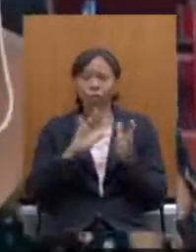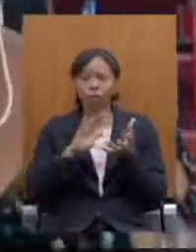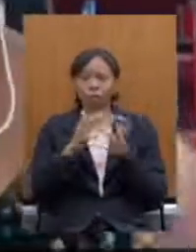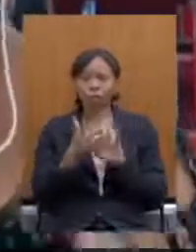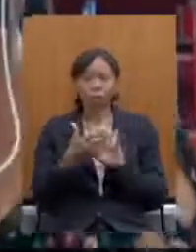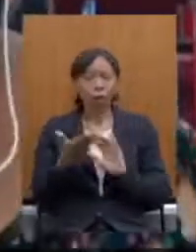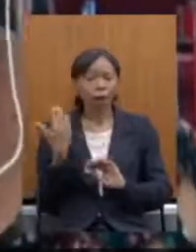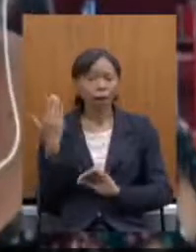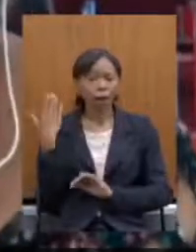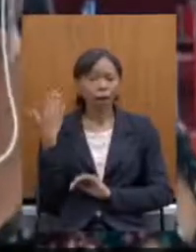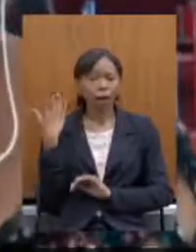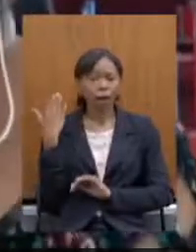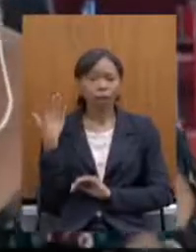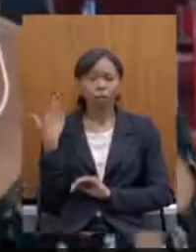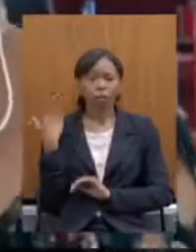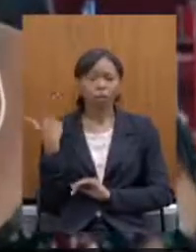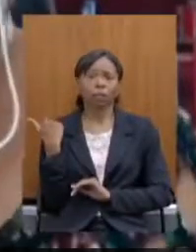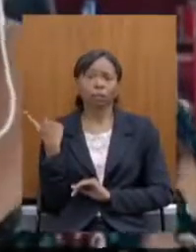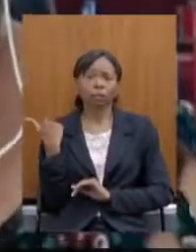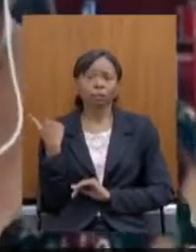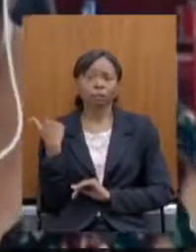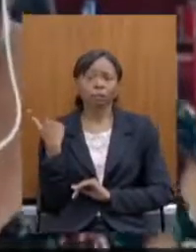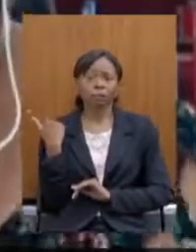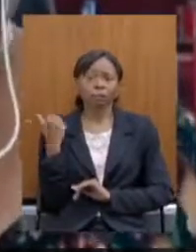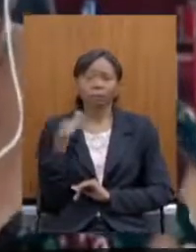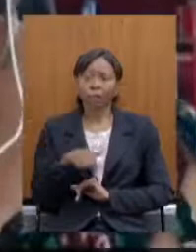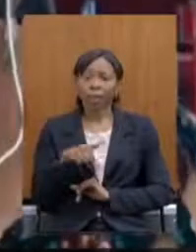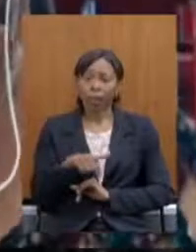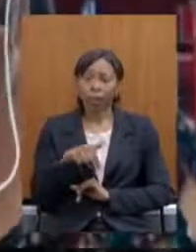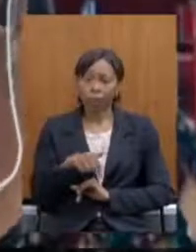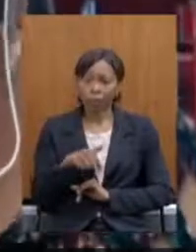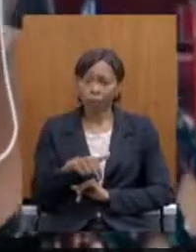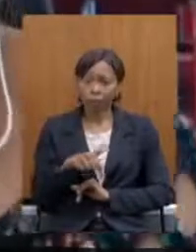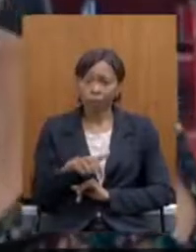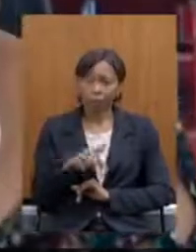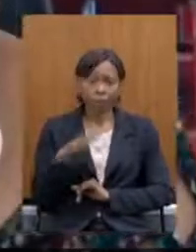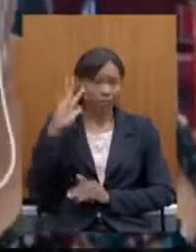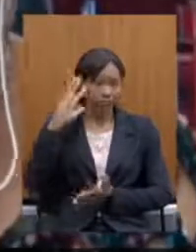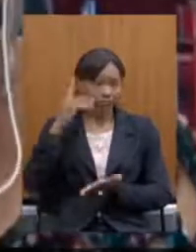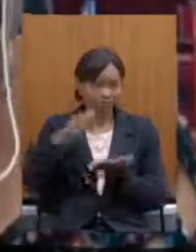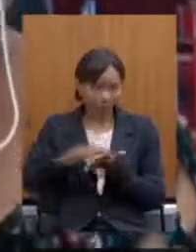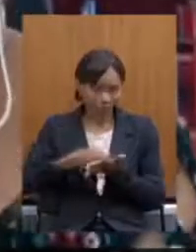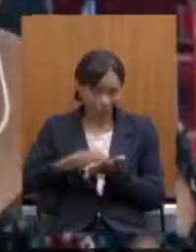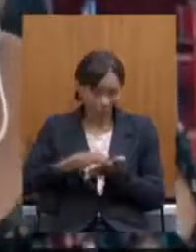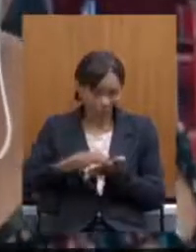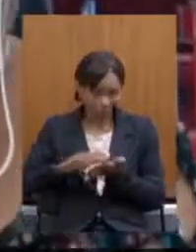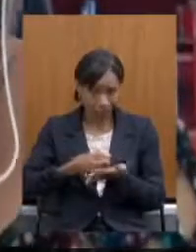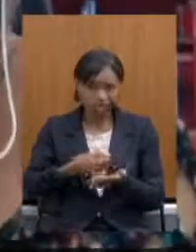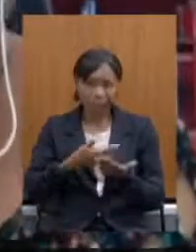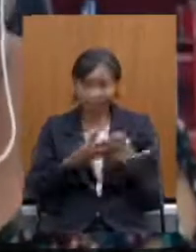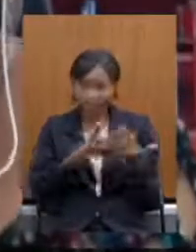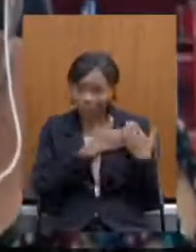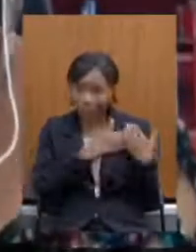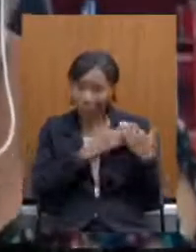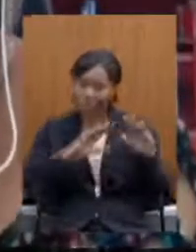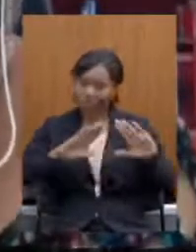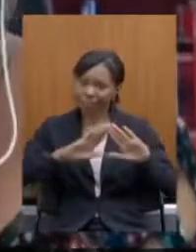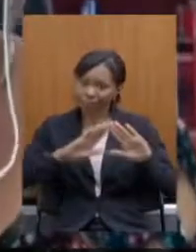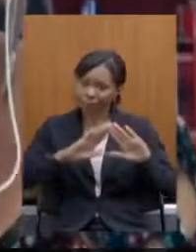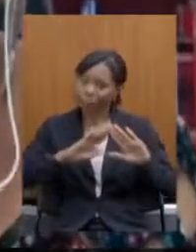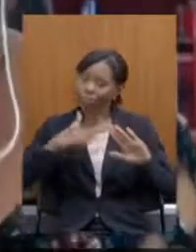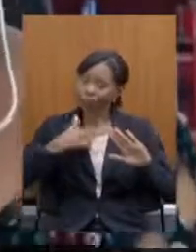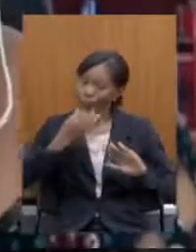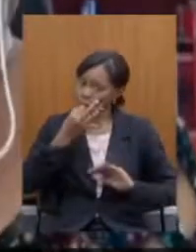onde tinha o 31 de julho agora a decisão é da Assembleia na minha opinião a Assembleia deveria tomar uma